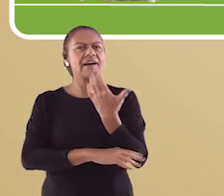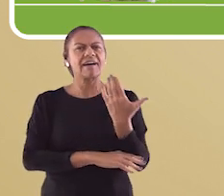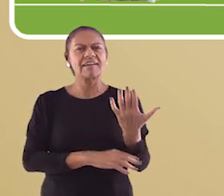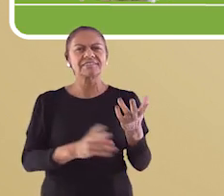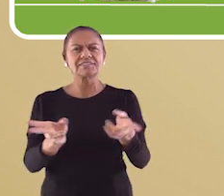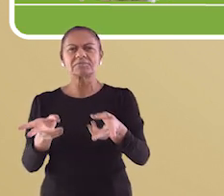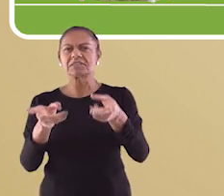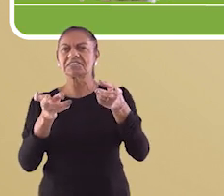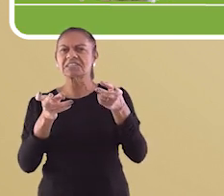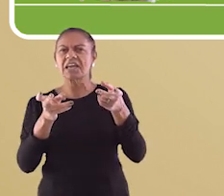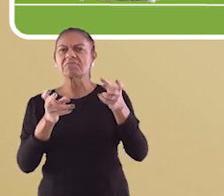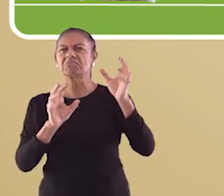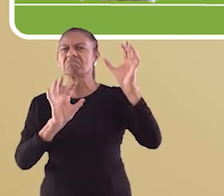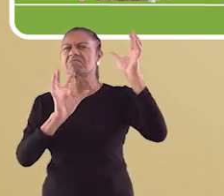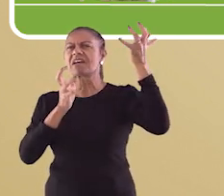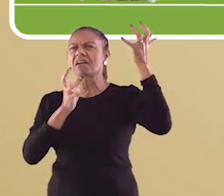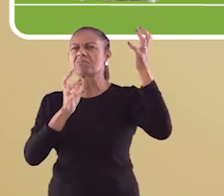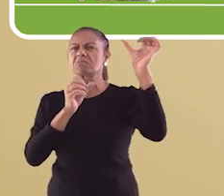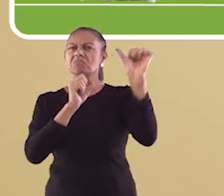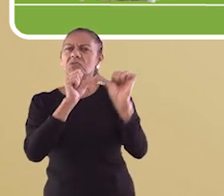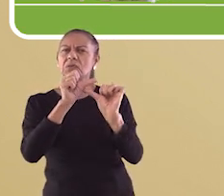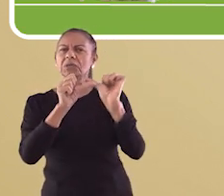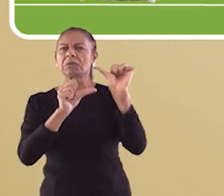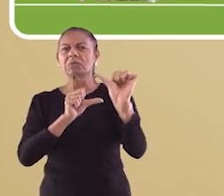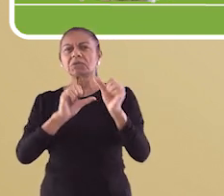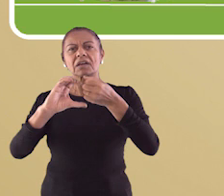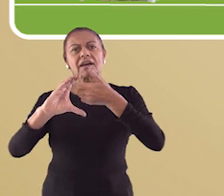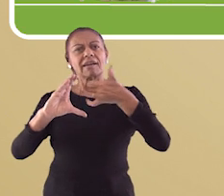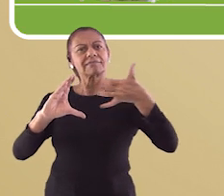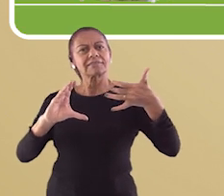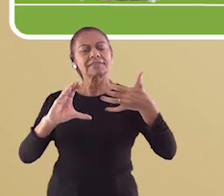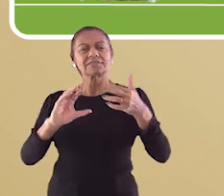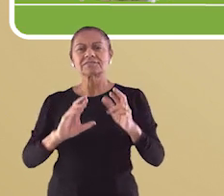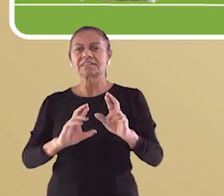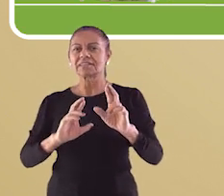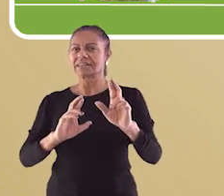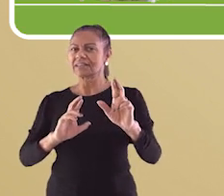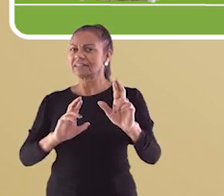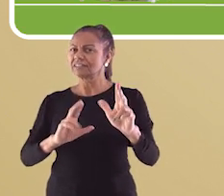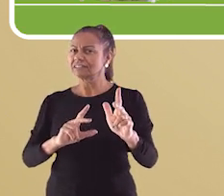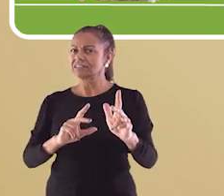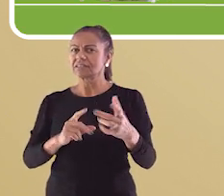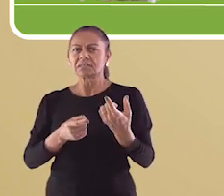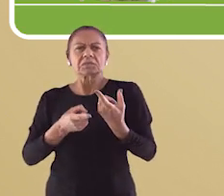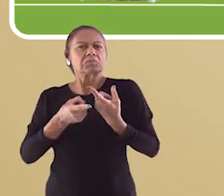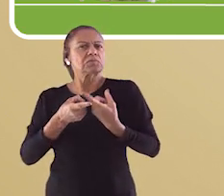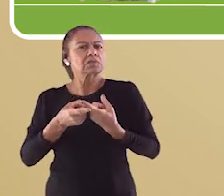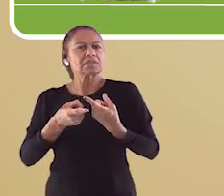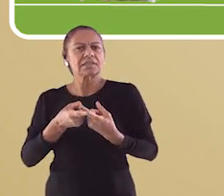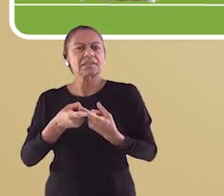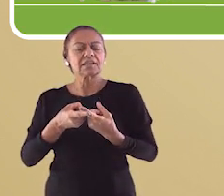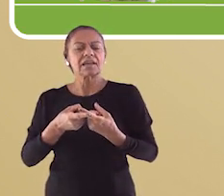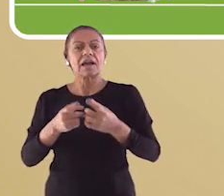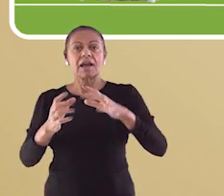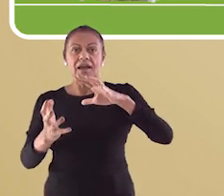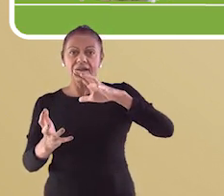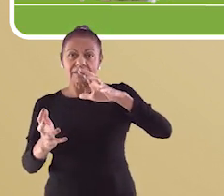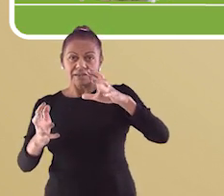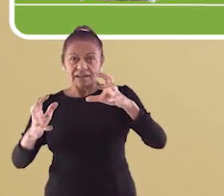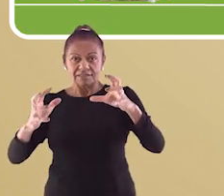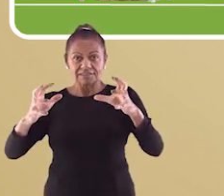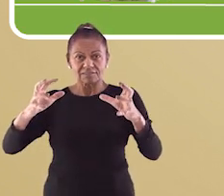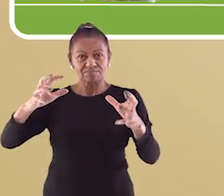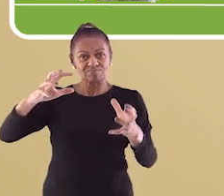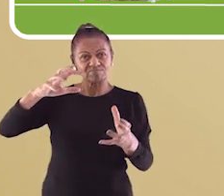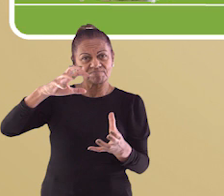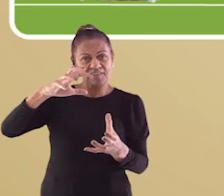características tão diferentes? As estações são diferentes ao longo do ano devido à inclinação do planeta